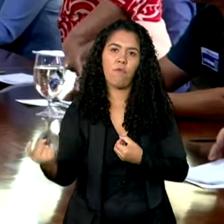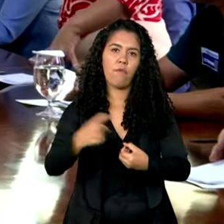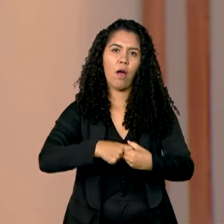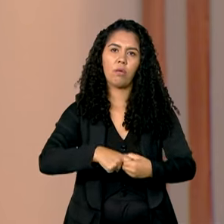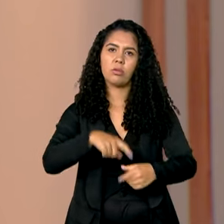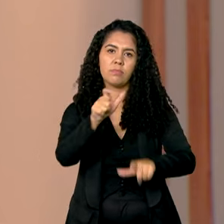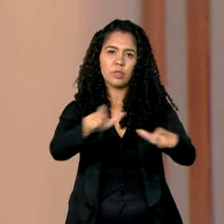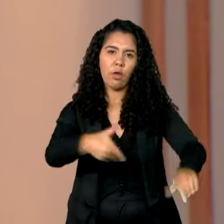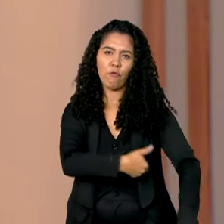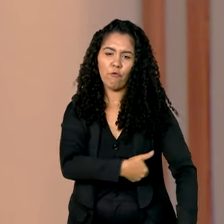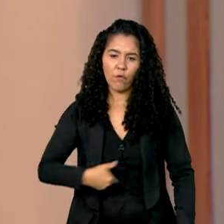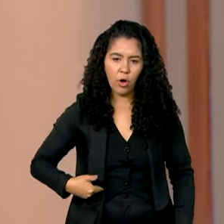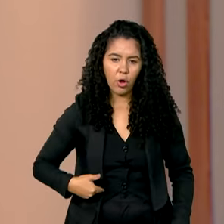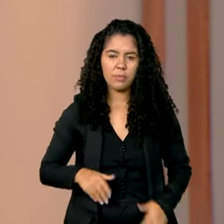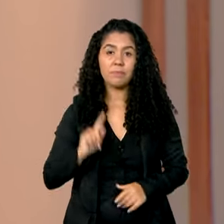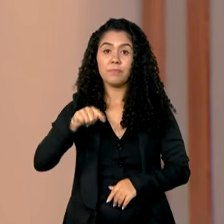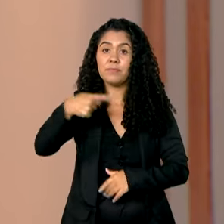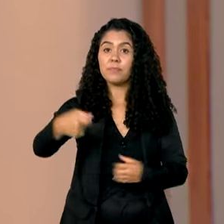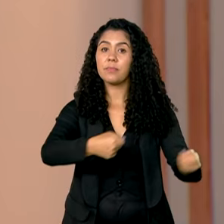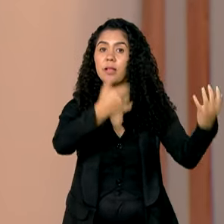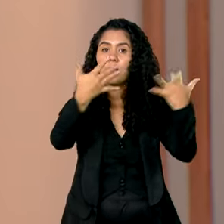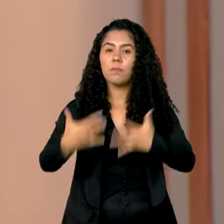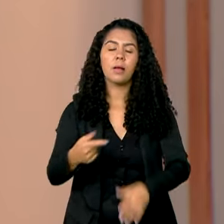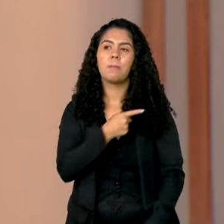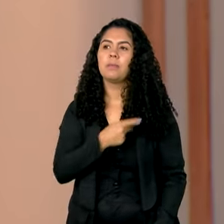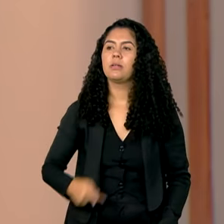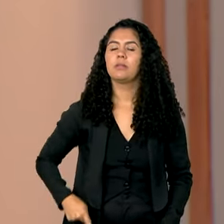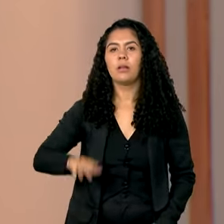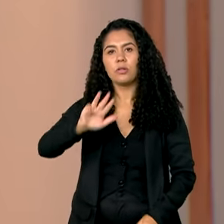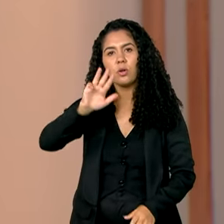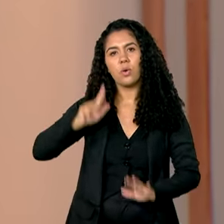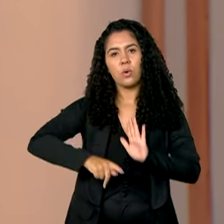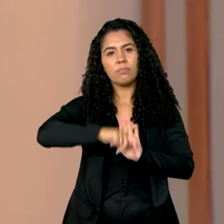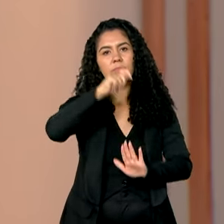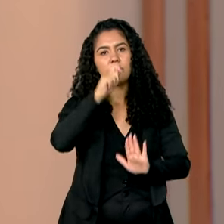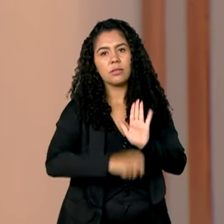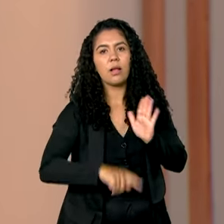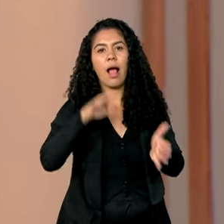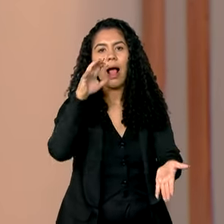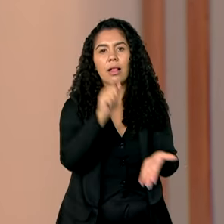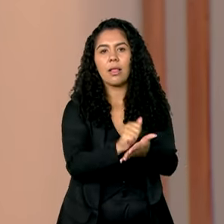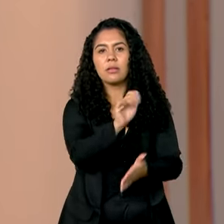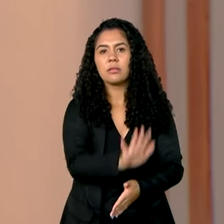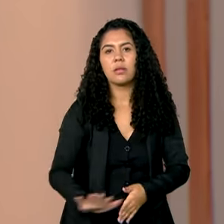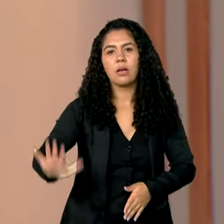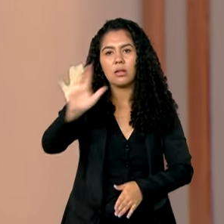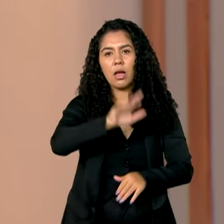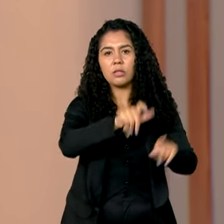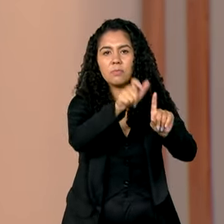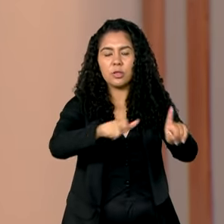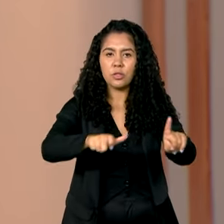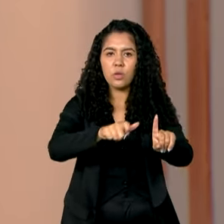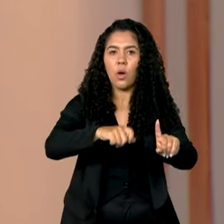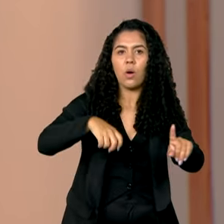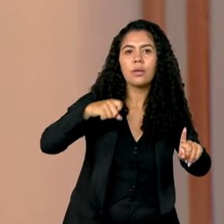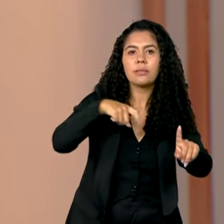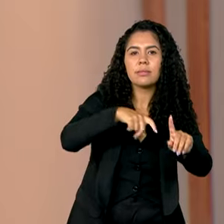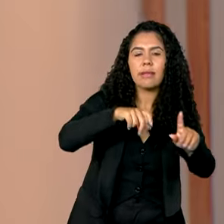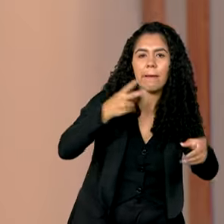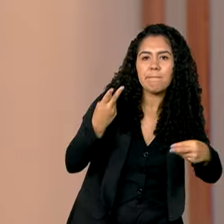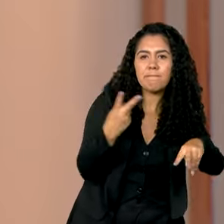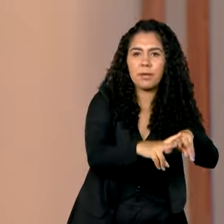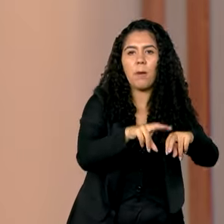fome. Veja a seguir, presidente Lula sanciona o Cadastro Nacional de Condenados por Crimes Sexuais.